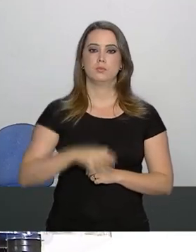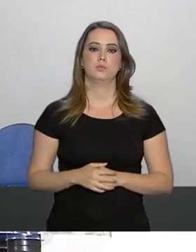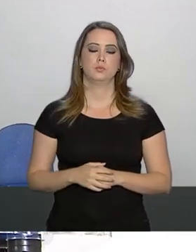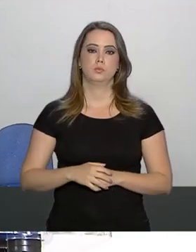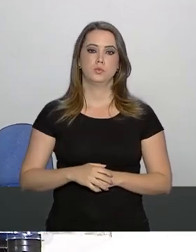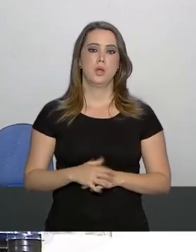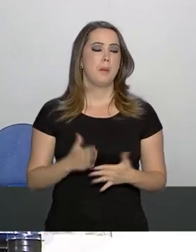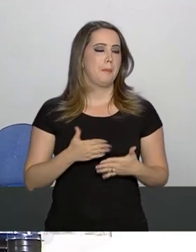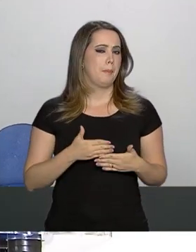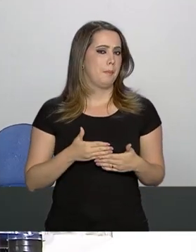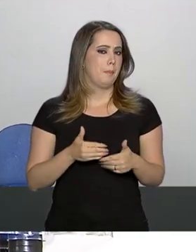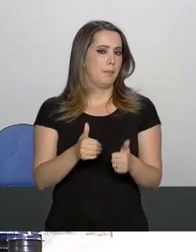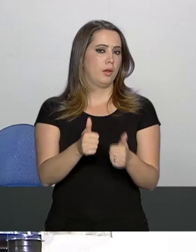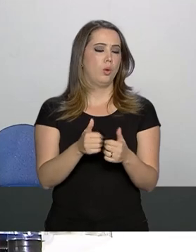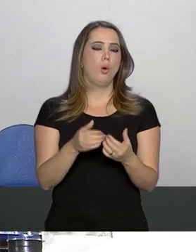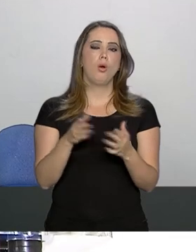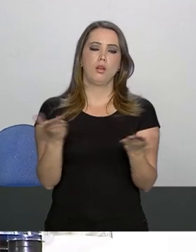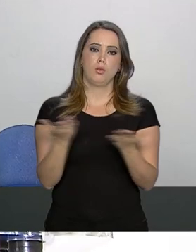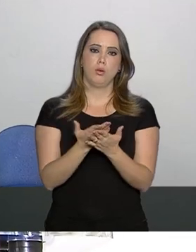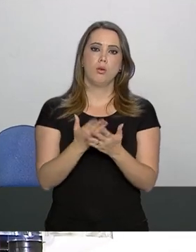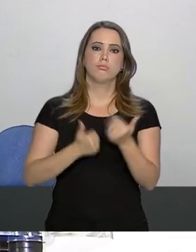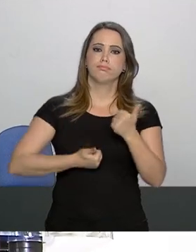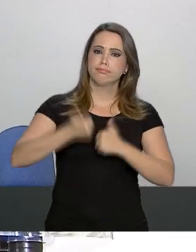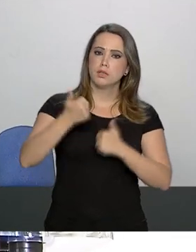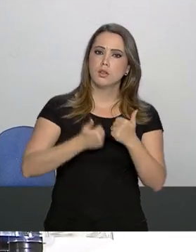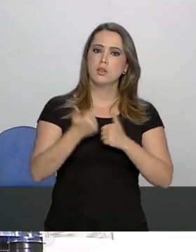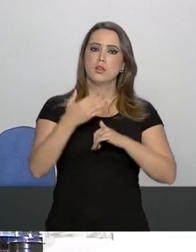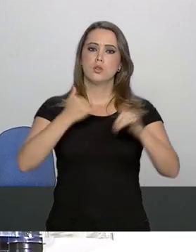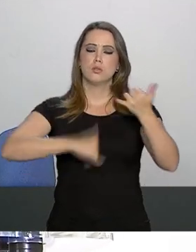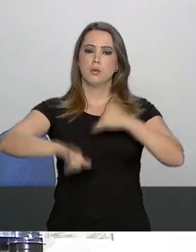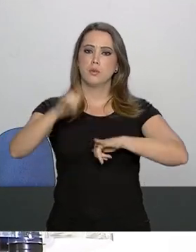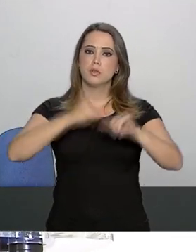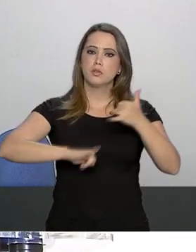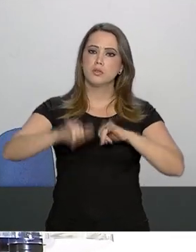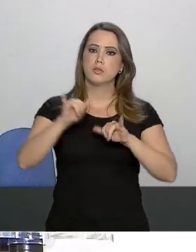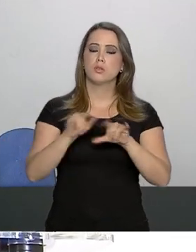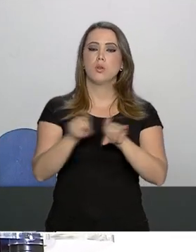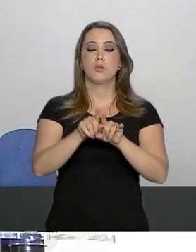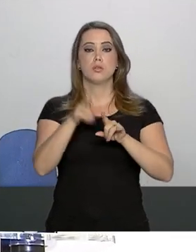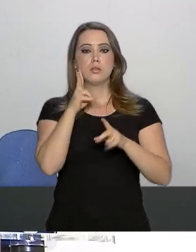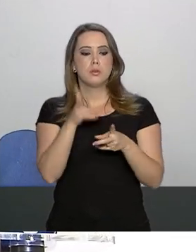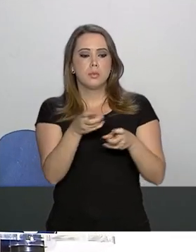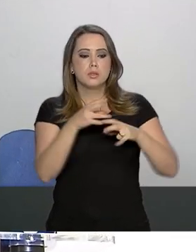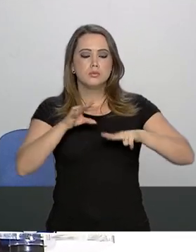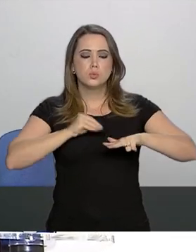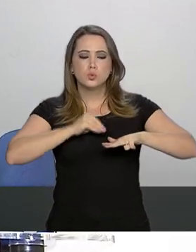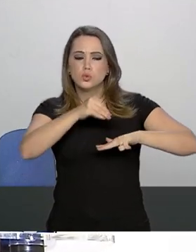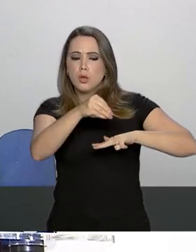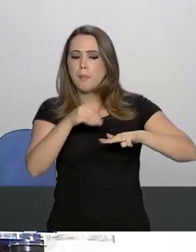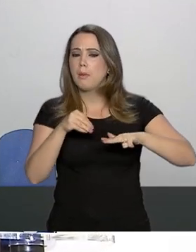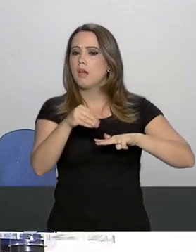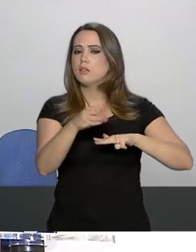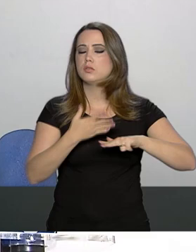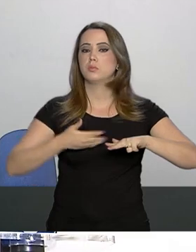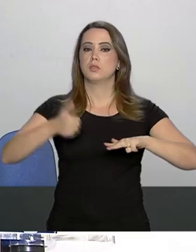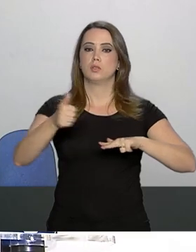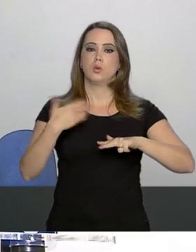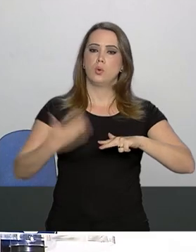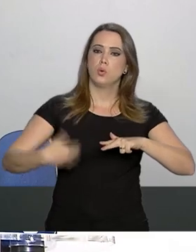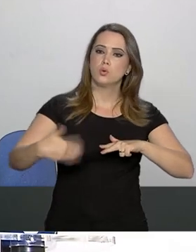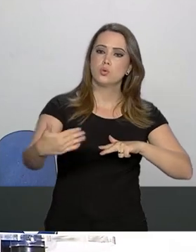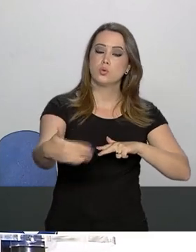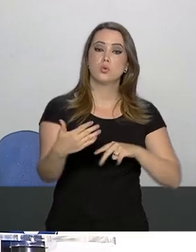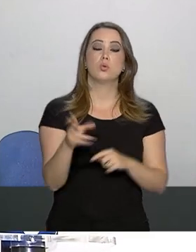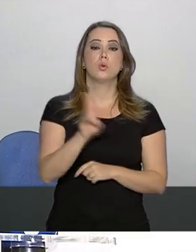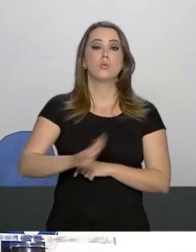com melhora dos exames laboratoriais e de imagem. Continua com